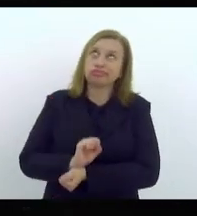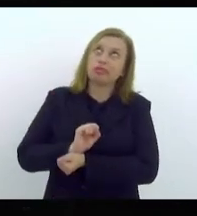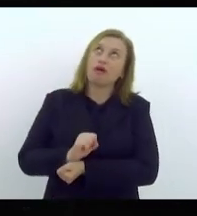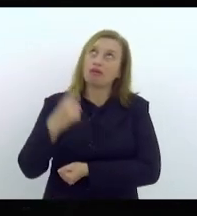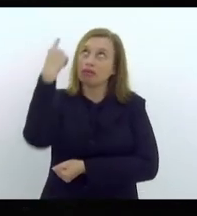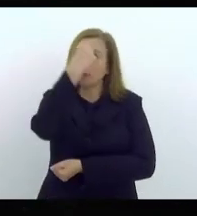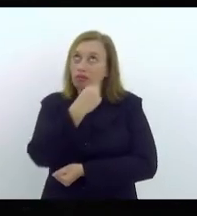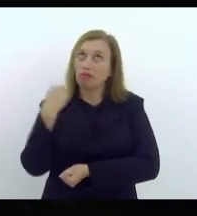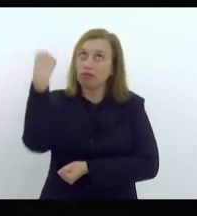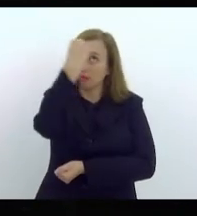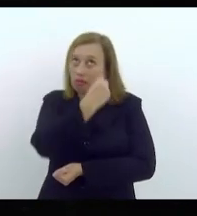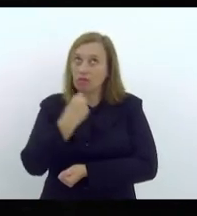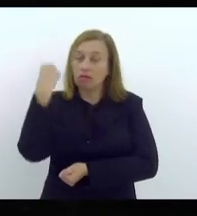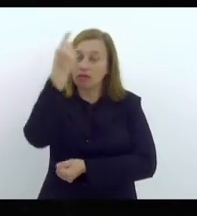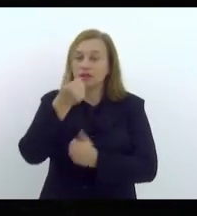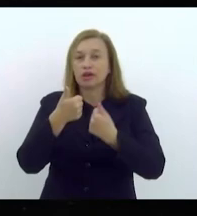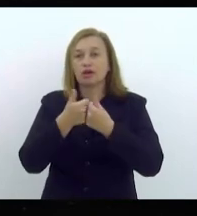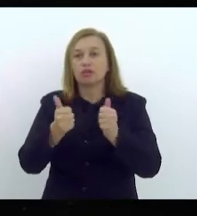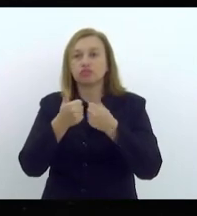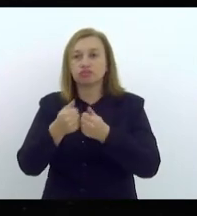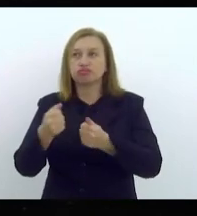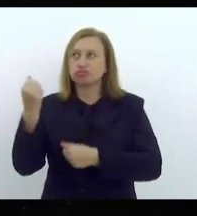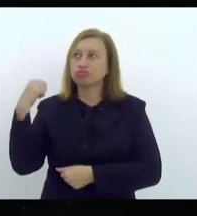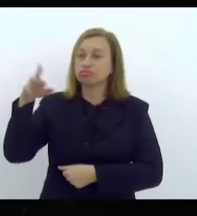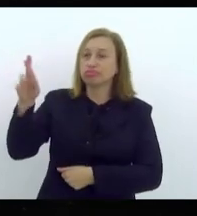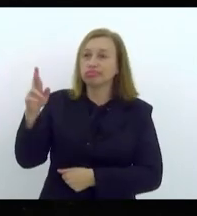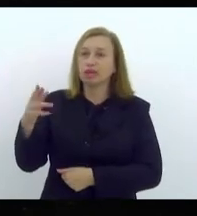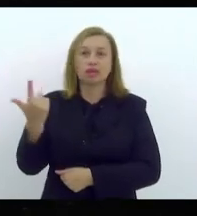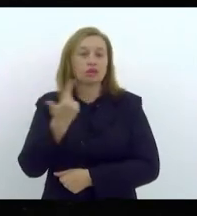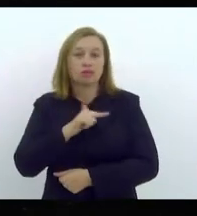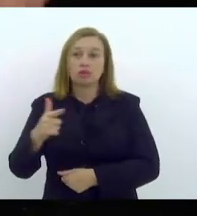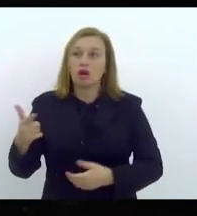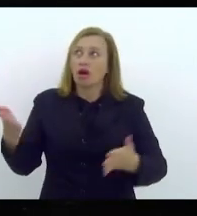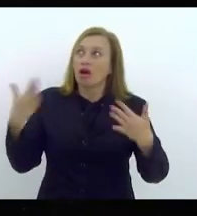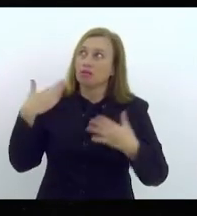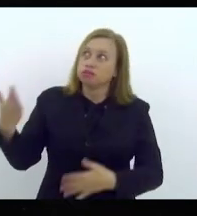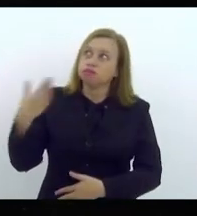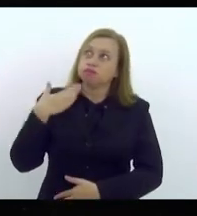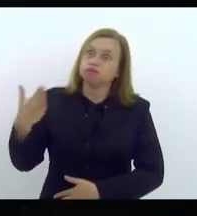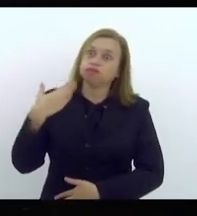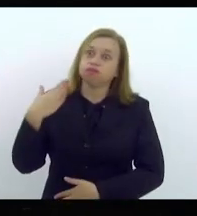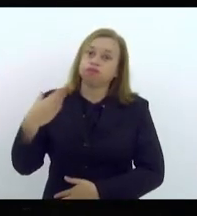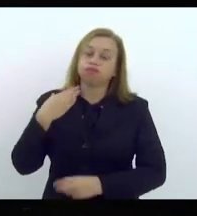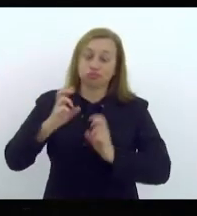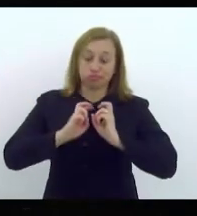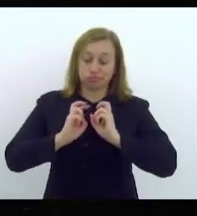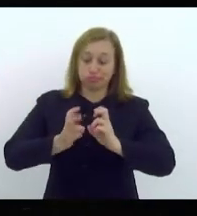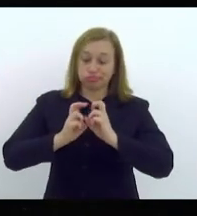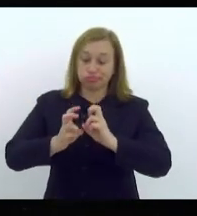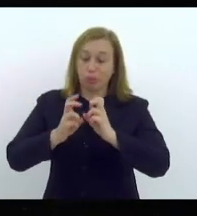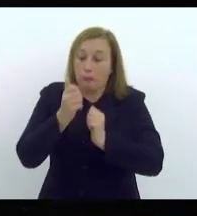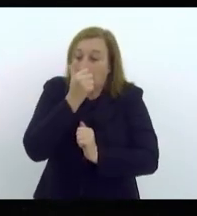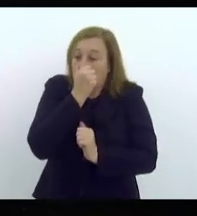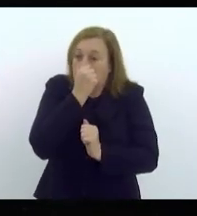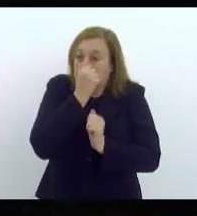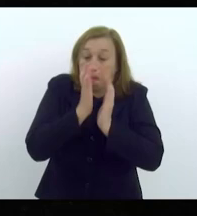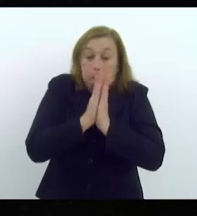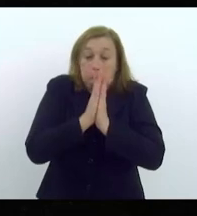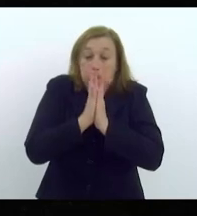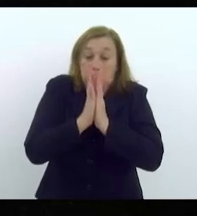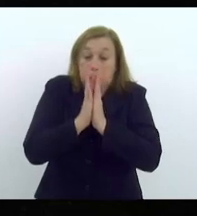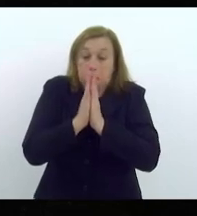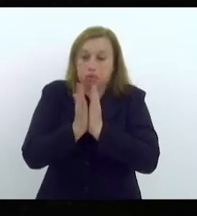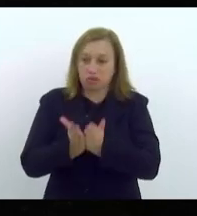horas, ônibus, às vezes, sem ar-condicionado, os trens, então, da Supervia nem se fala, a barca